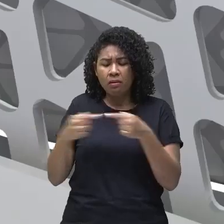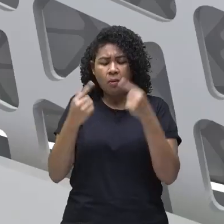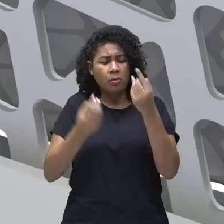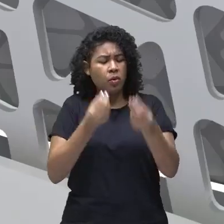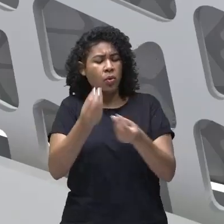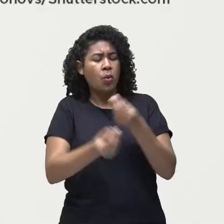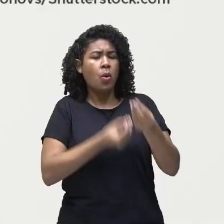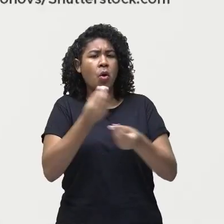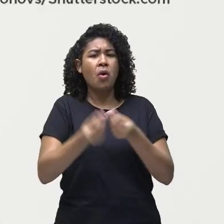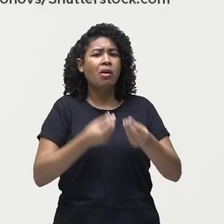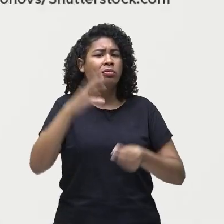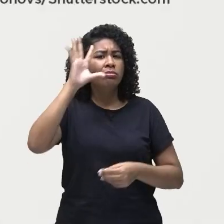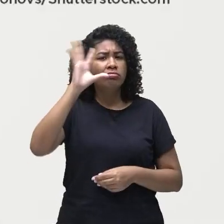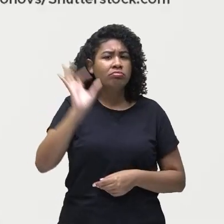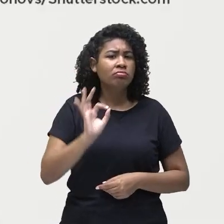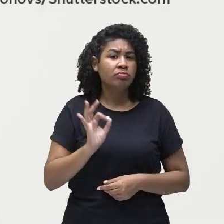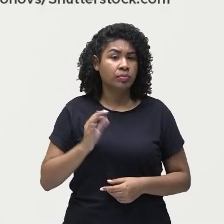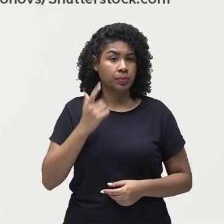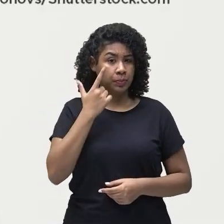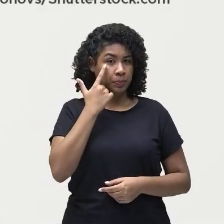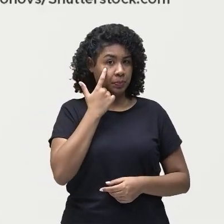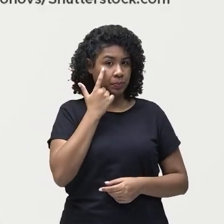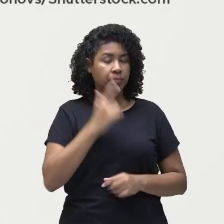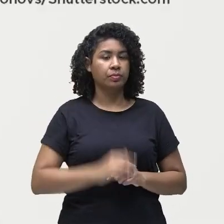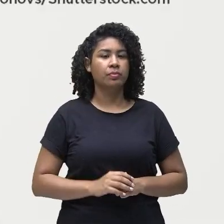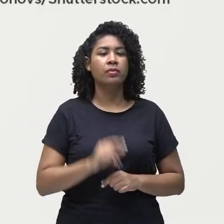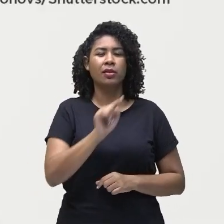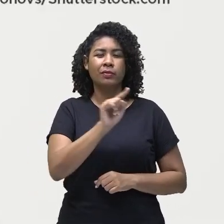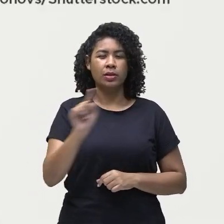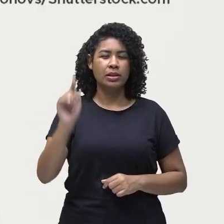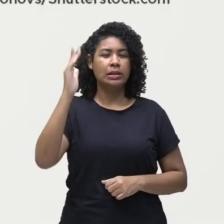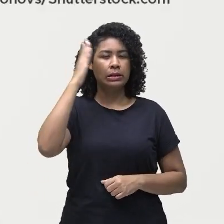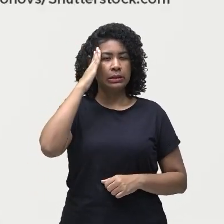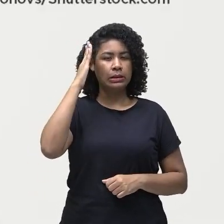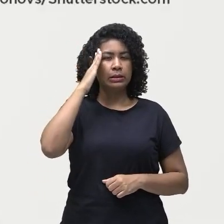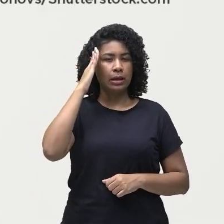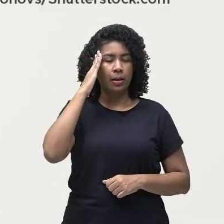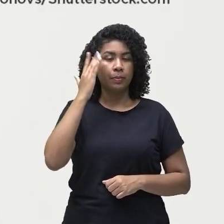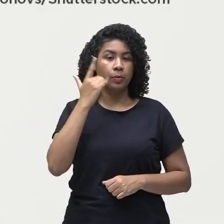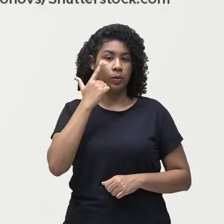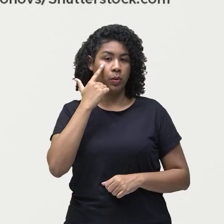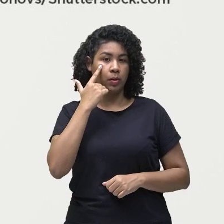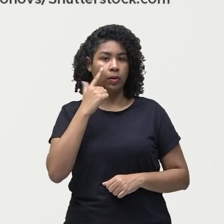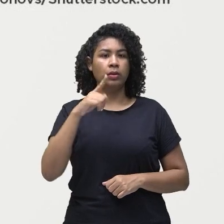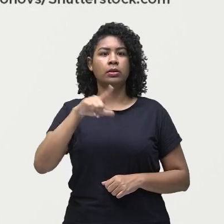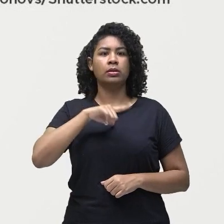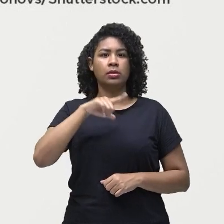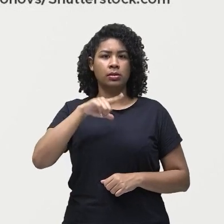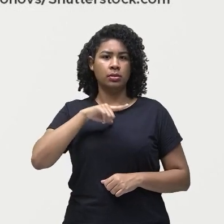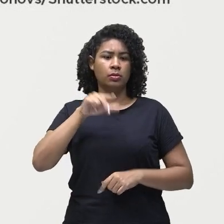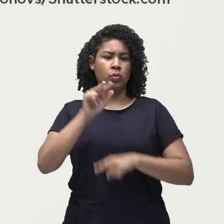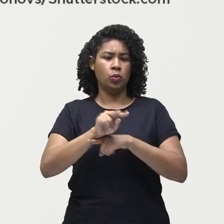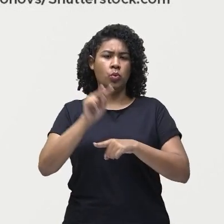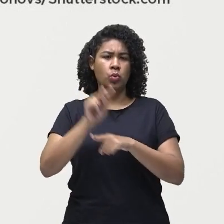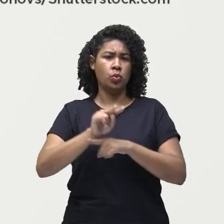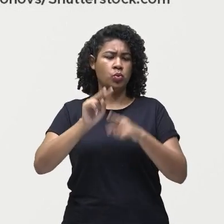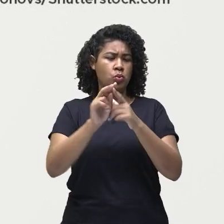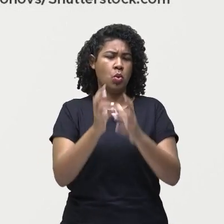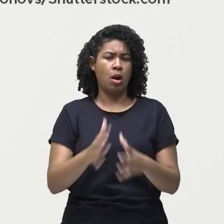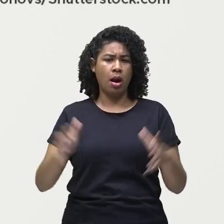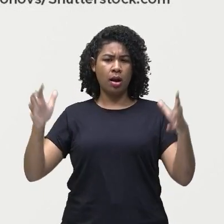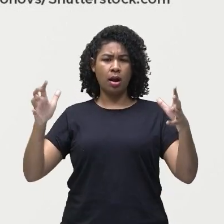com o metano? Vocês devem saber que grandes produções, grandes currais,